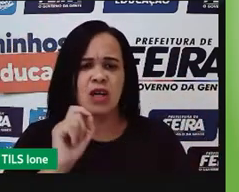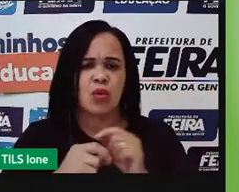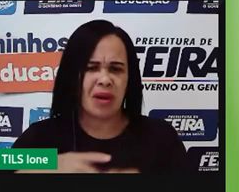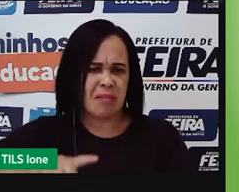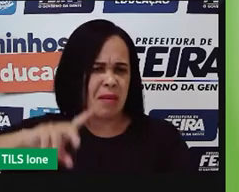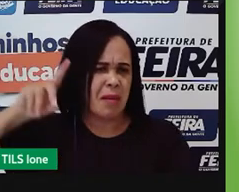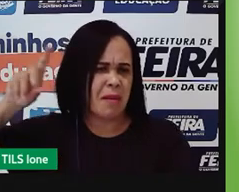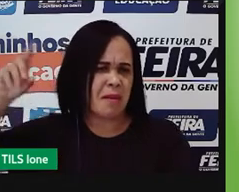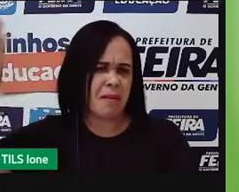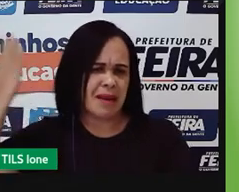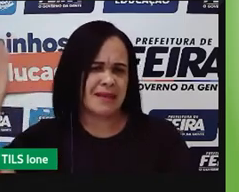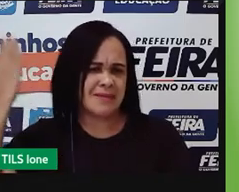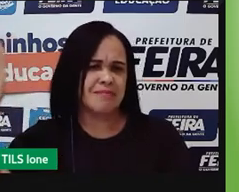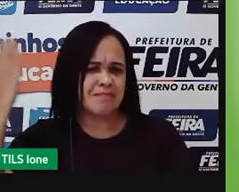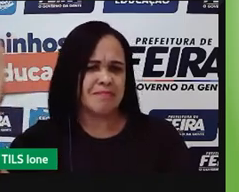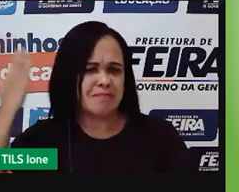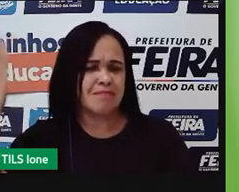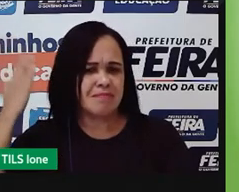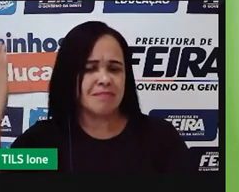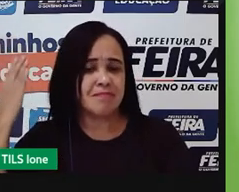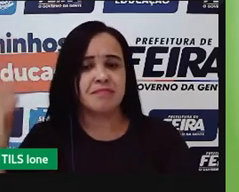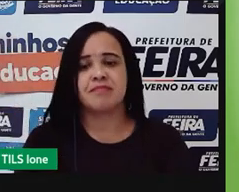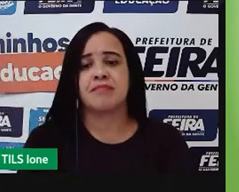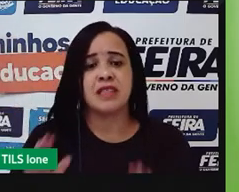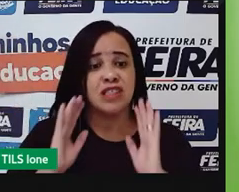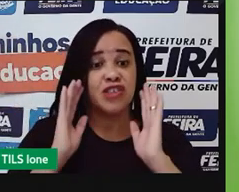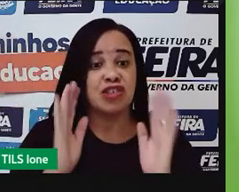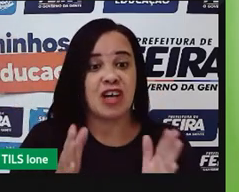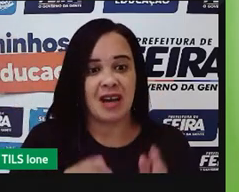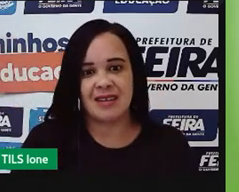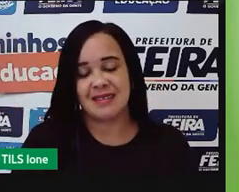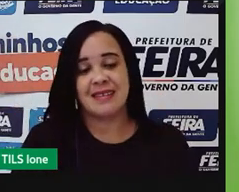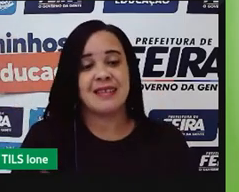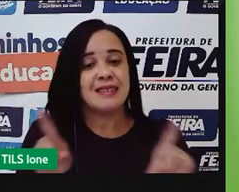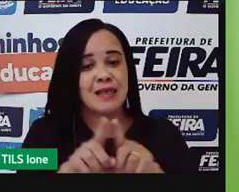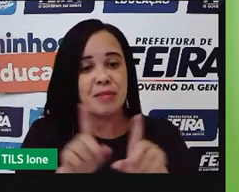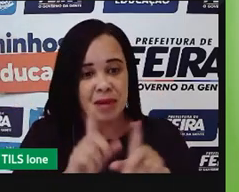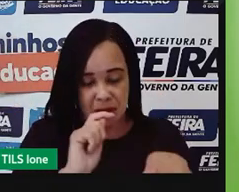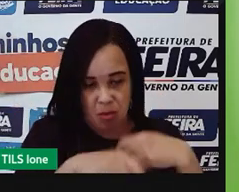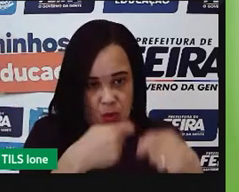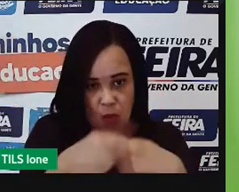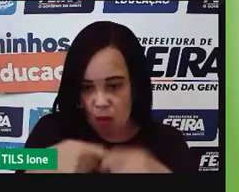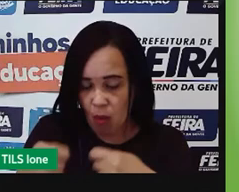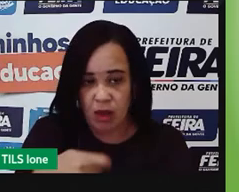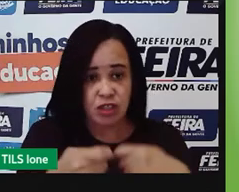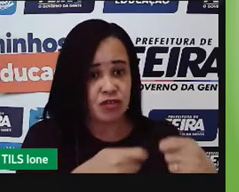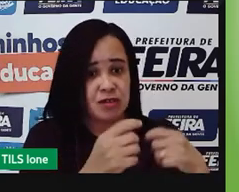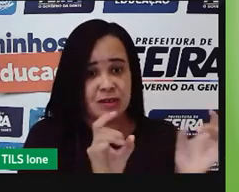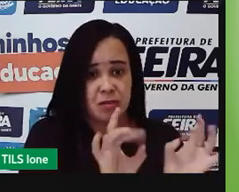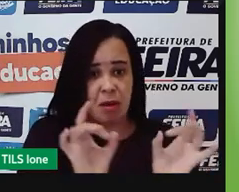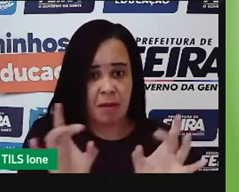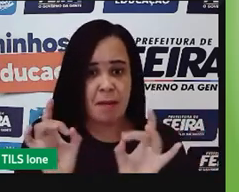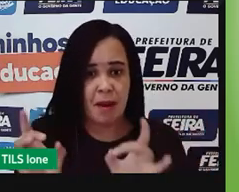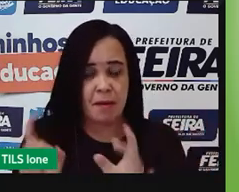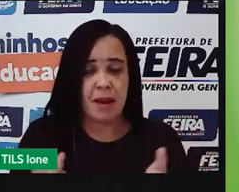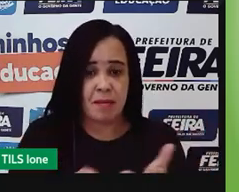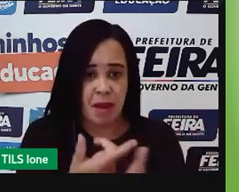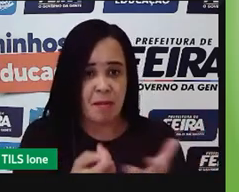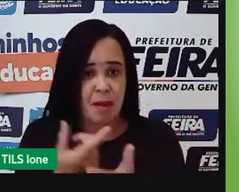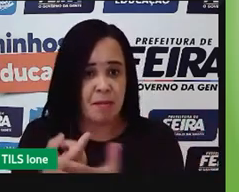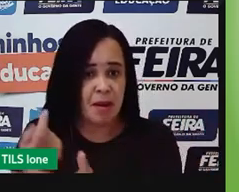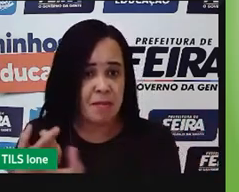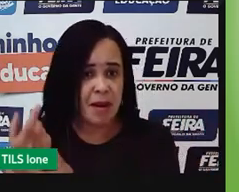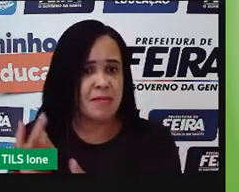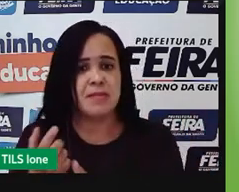a gente, a gente tem essa parte comercial aqui do campo do gado, que vem, a gente vai ser criadores de diversos